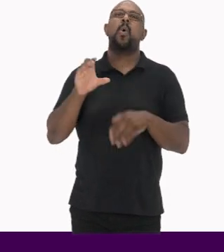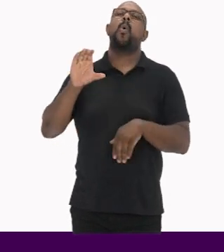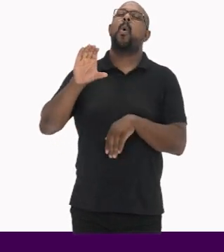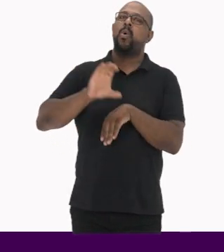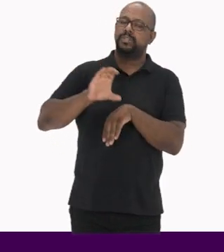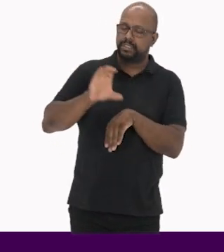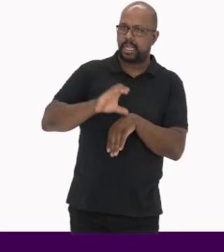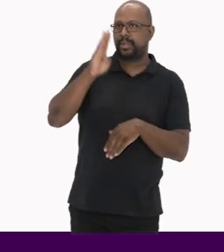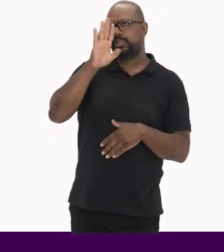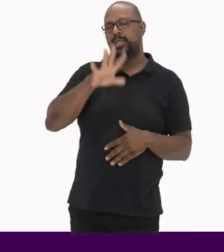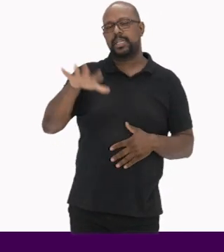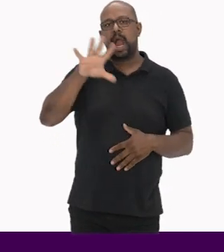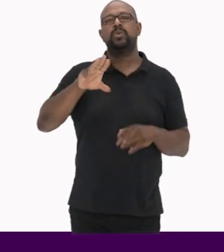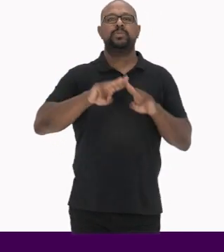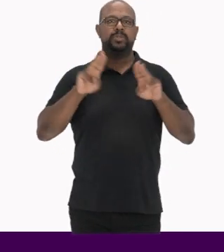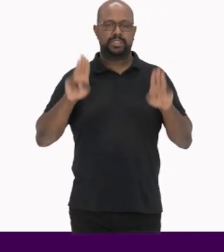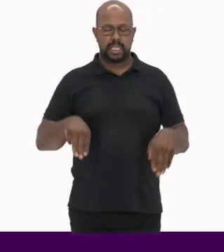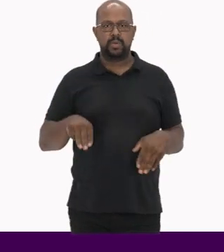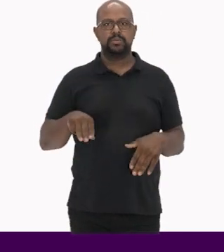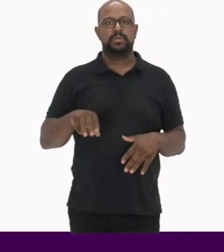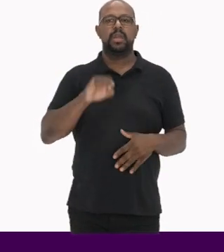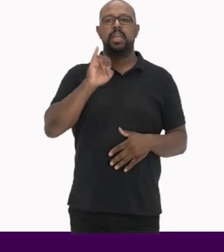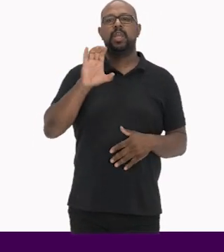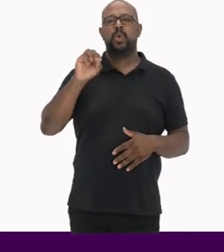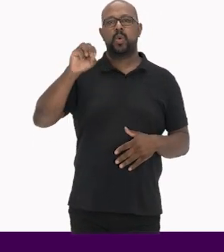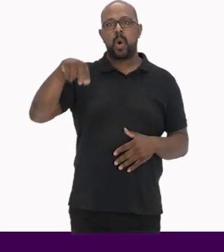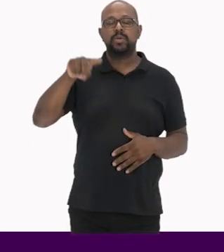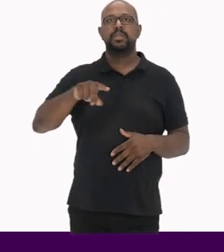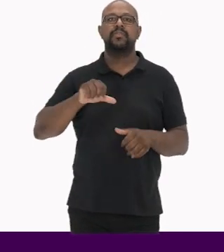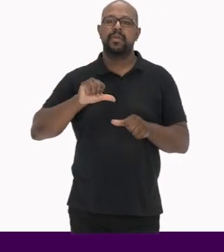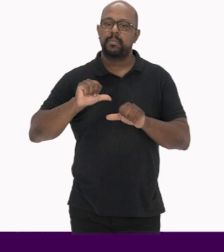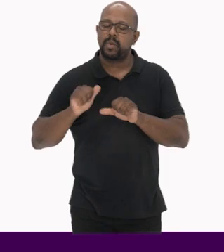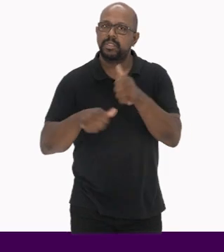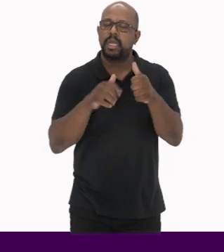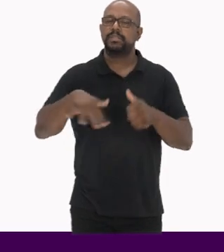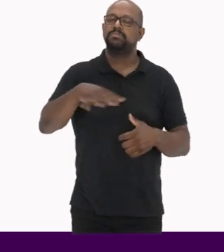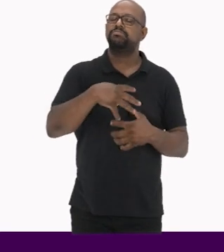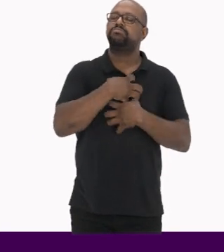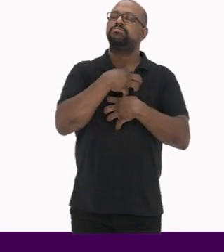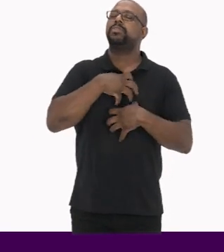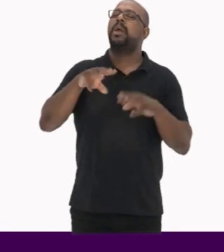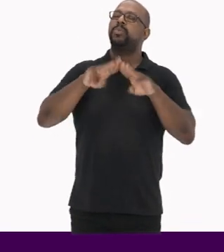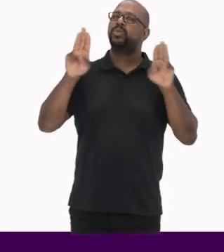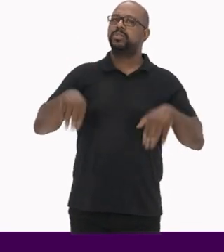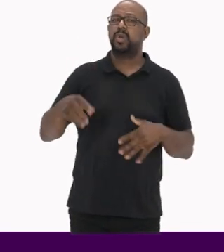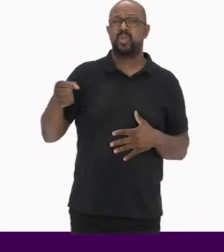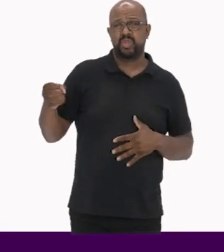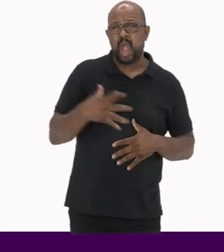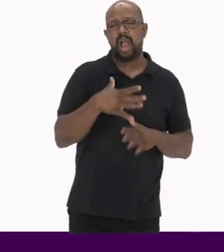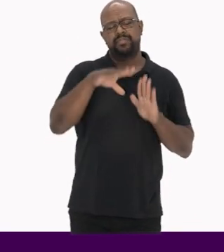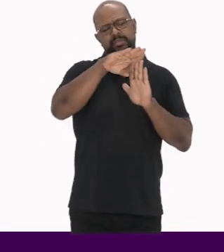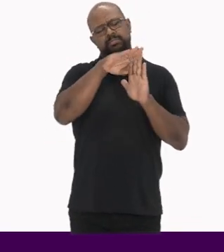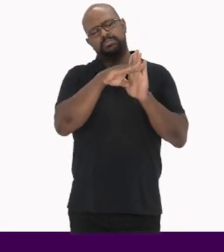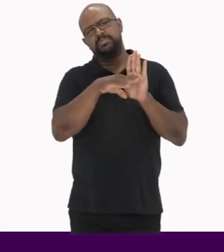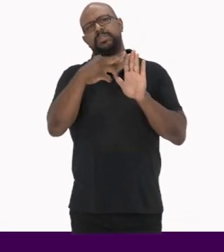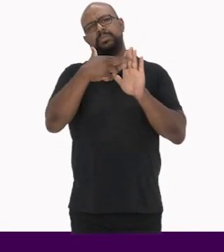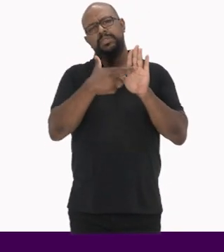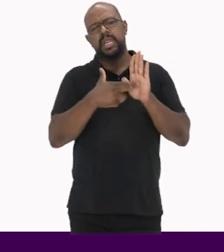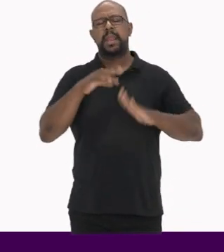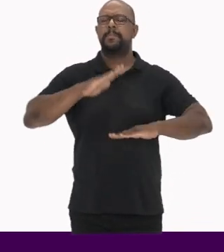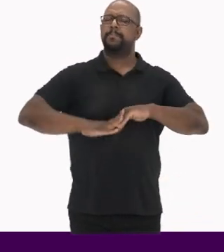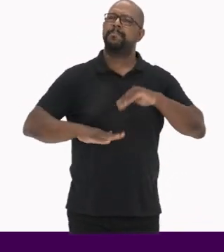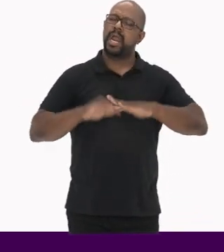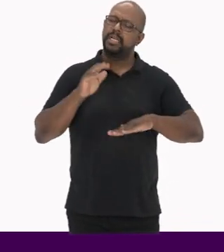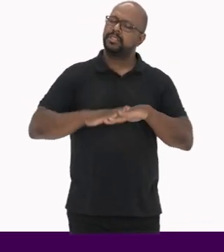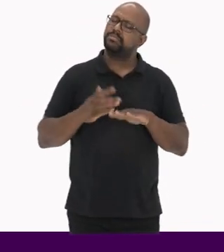Museus Que é chamado ICOM Teve início um movimento de renovação na museologia Com a formulação de novos princípios e práticas